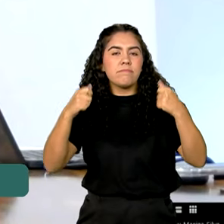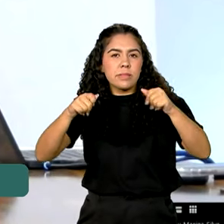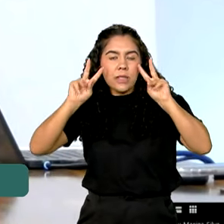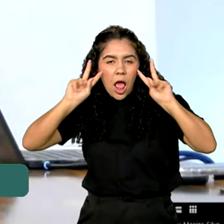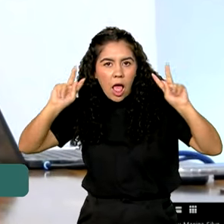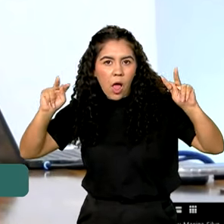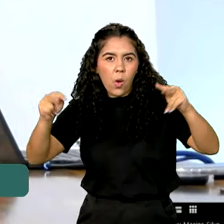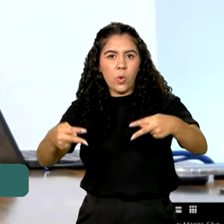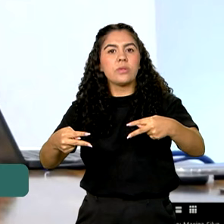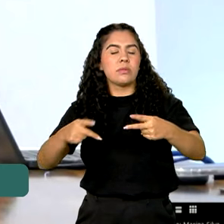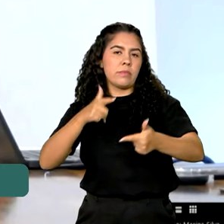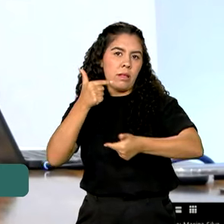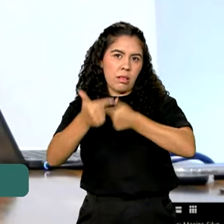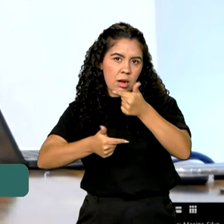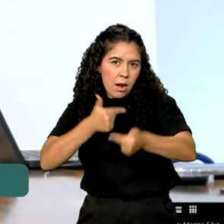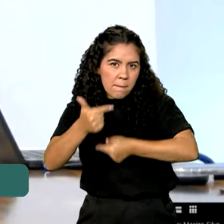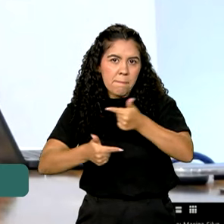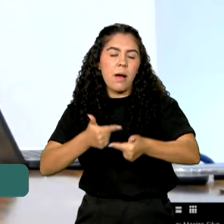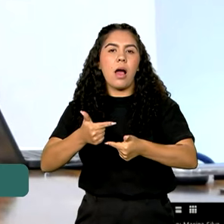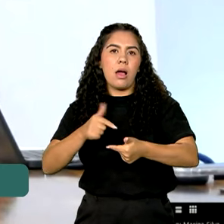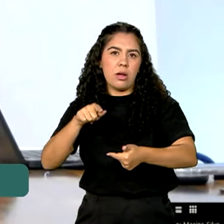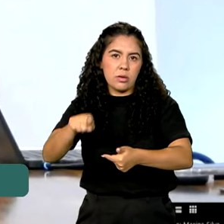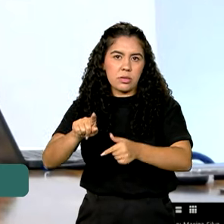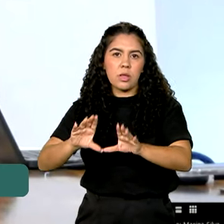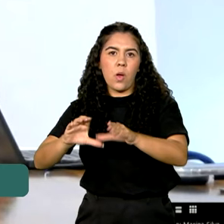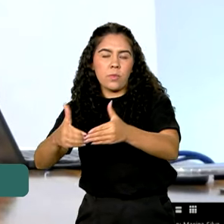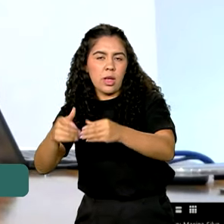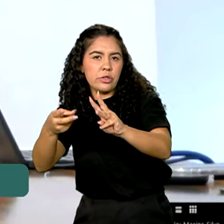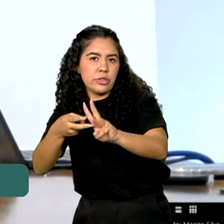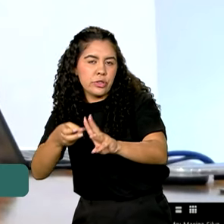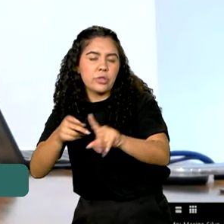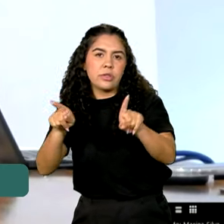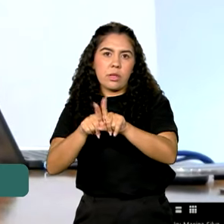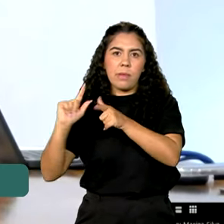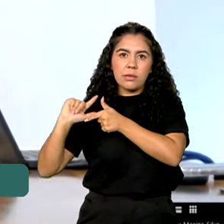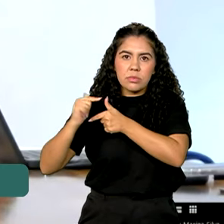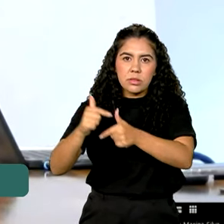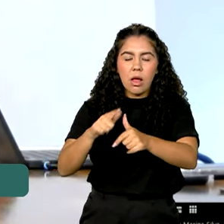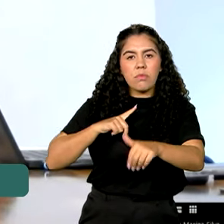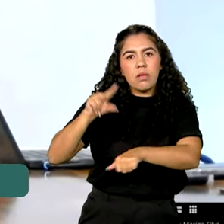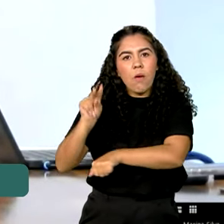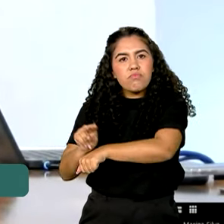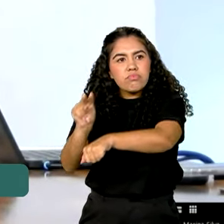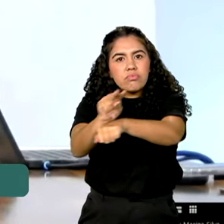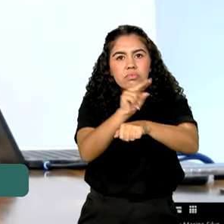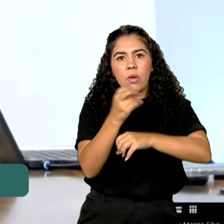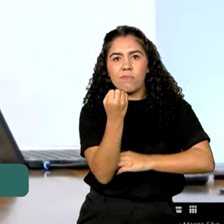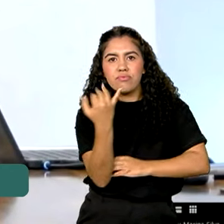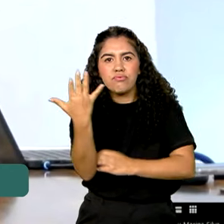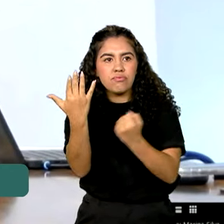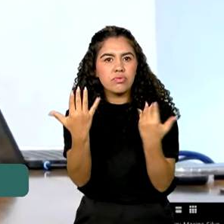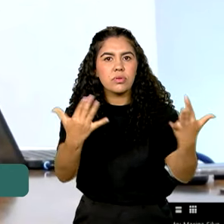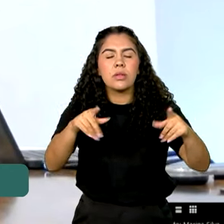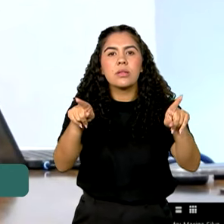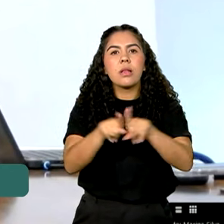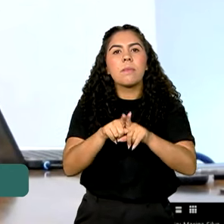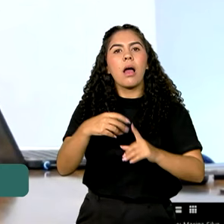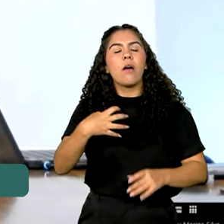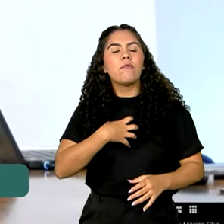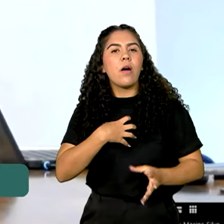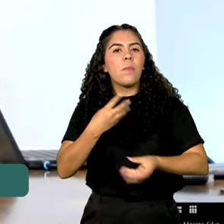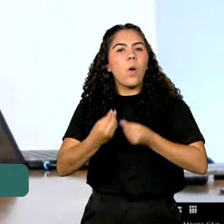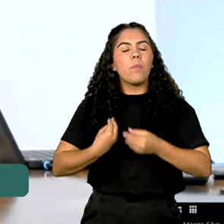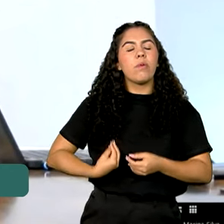o trabalho que essas comunidades prestam na preservação da natureza, os seus estilos de vida, que durante